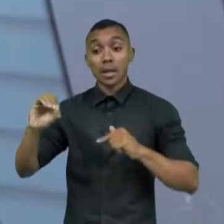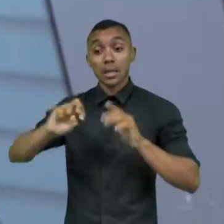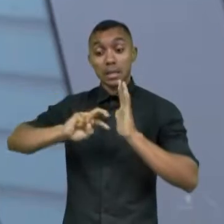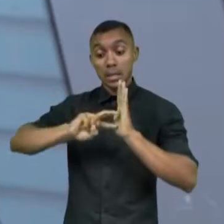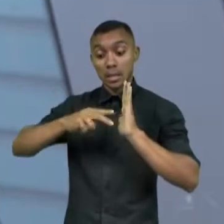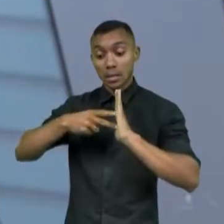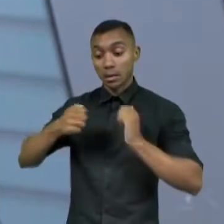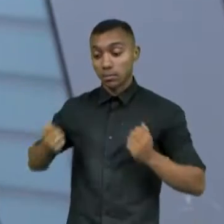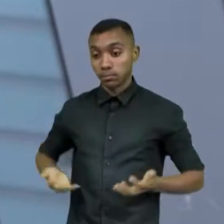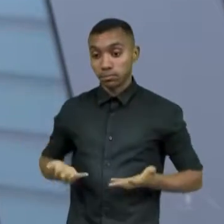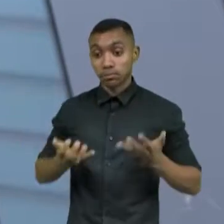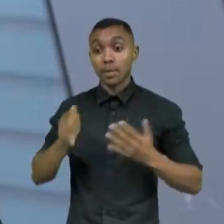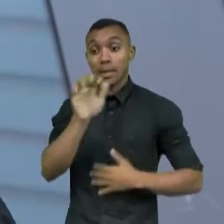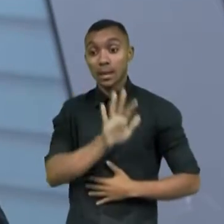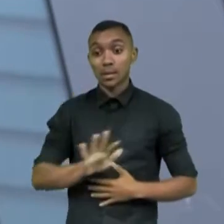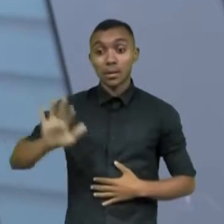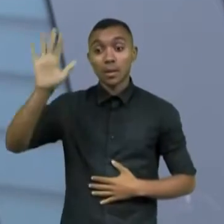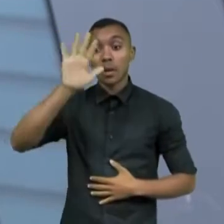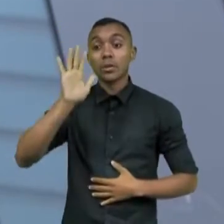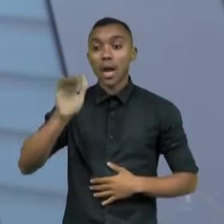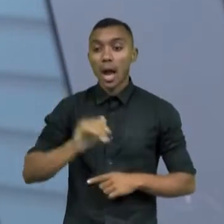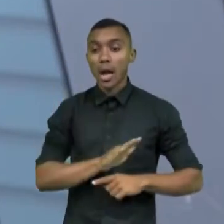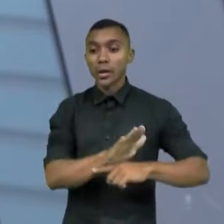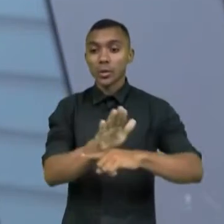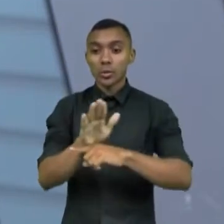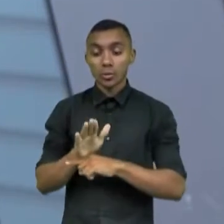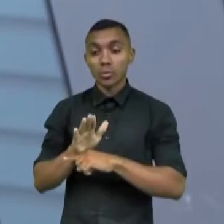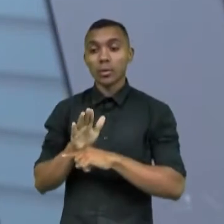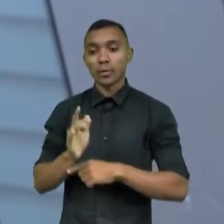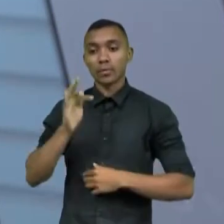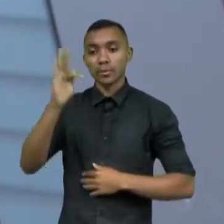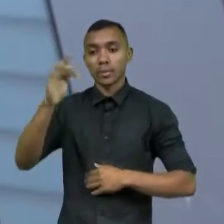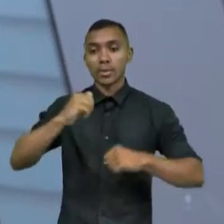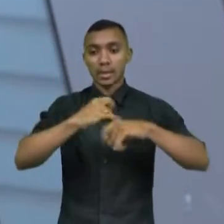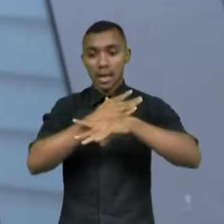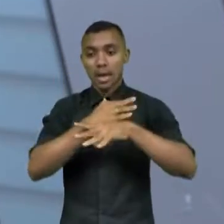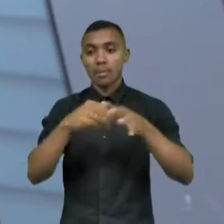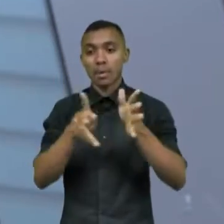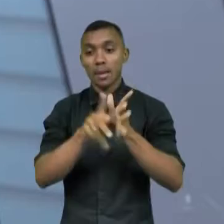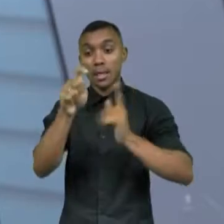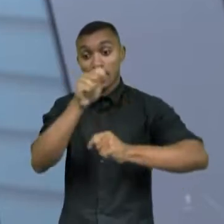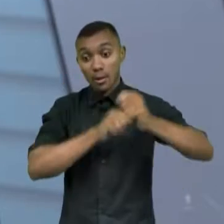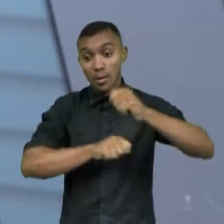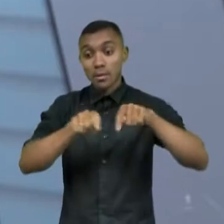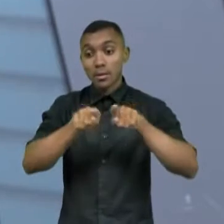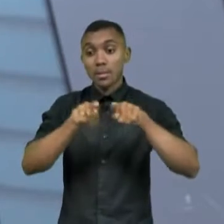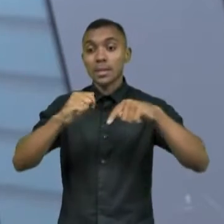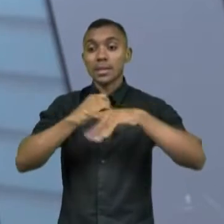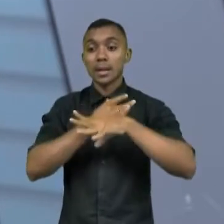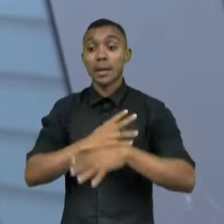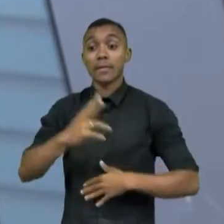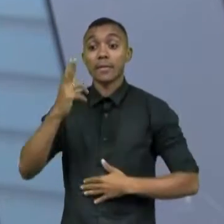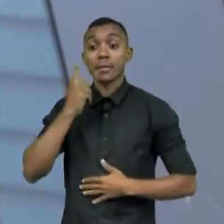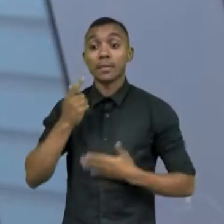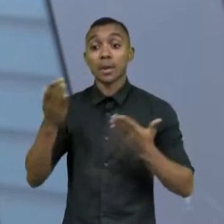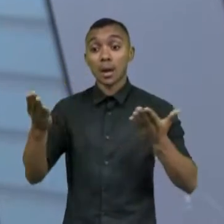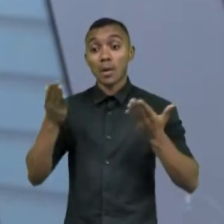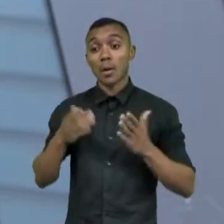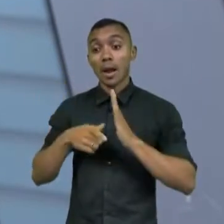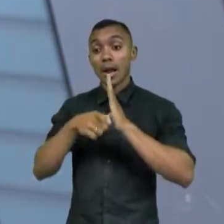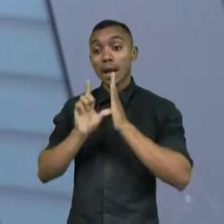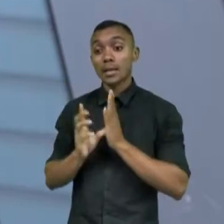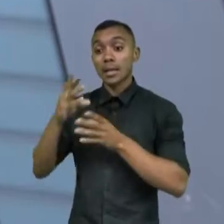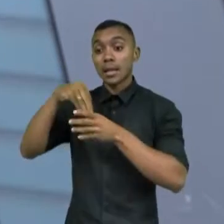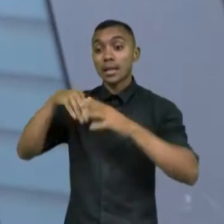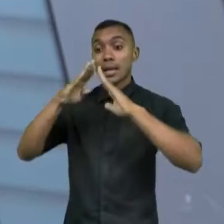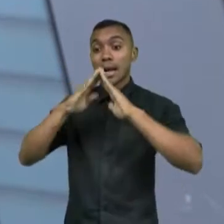que vai impactar a geração de negócios em cidades brasileiras, incluindo Fortaleza. Foi lançada agora na Casa da Indústria, lá